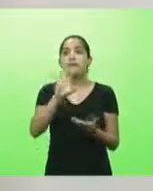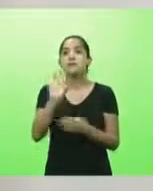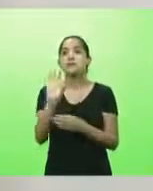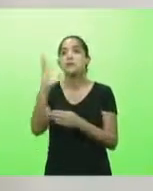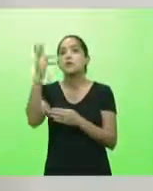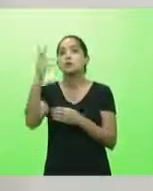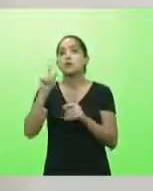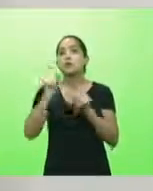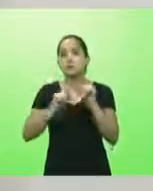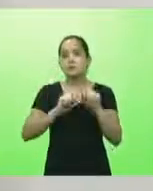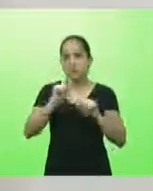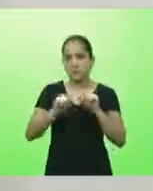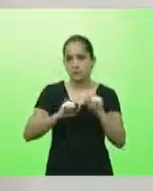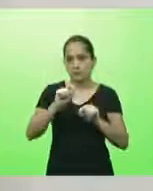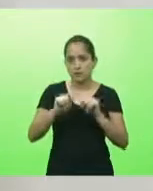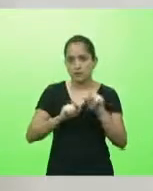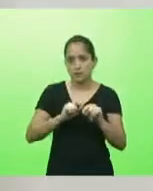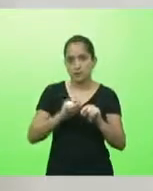de todo o país,